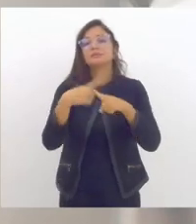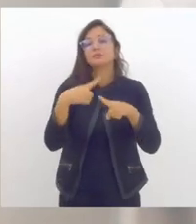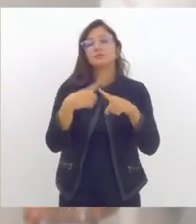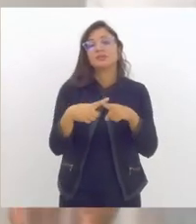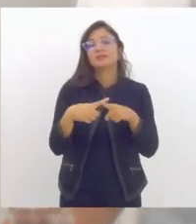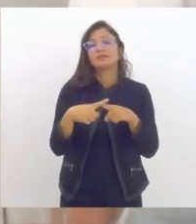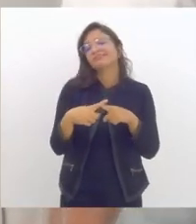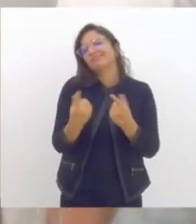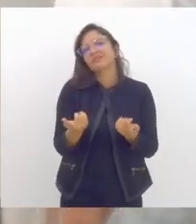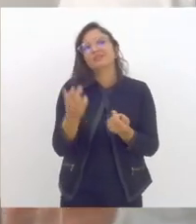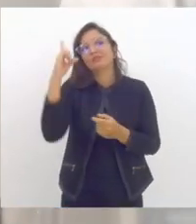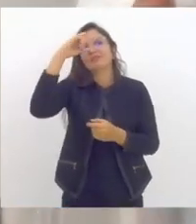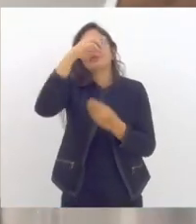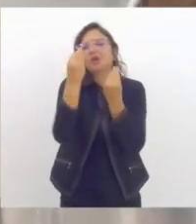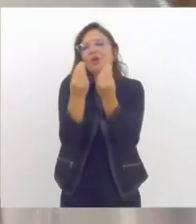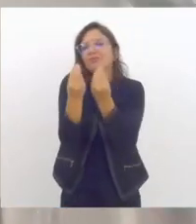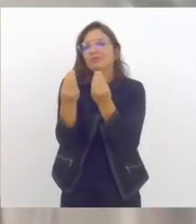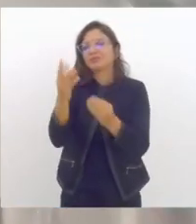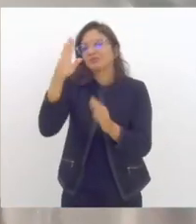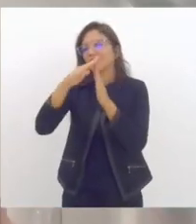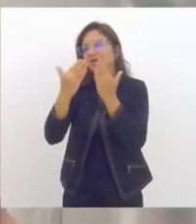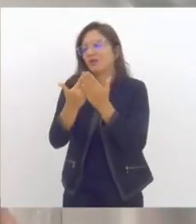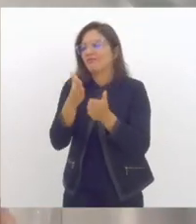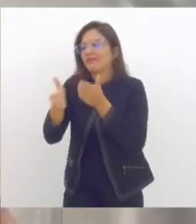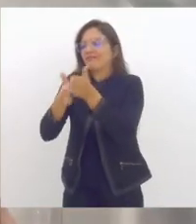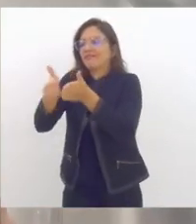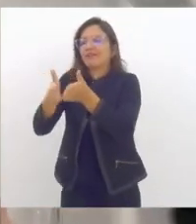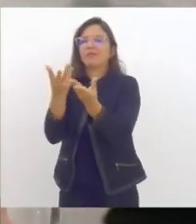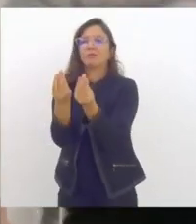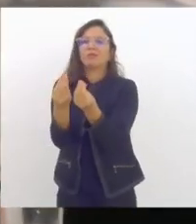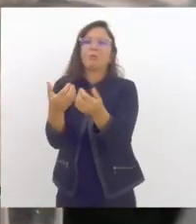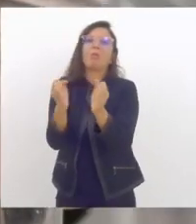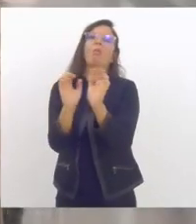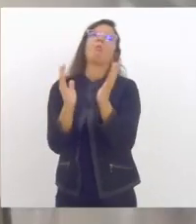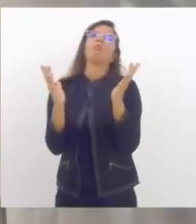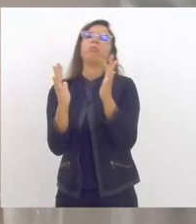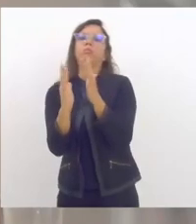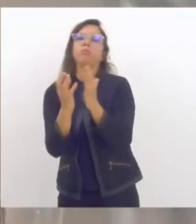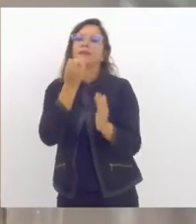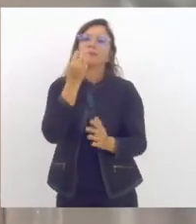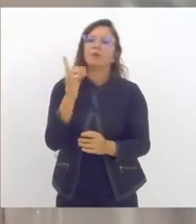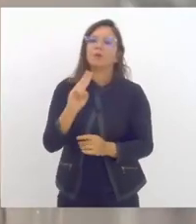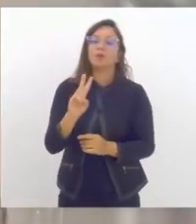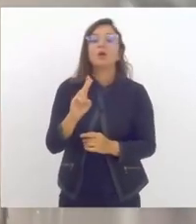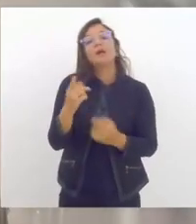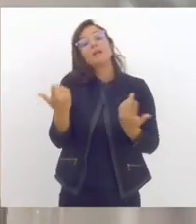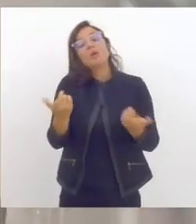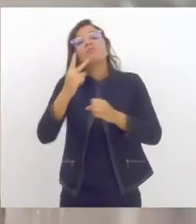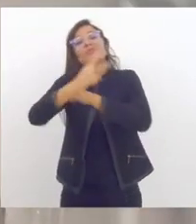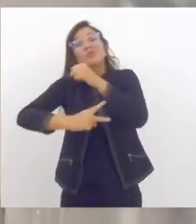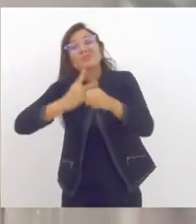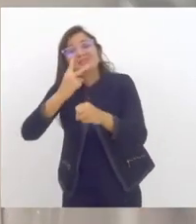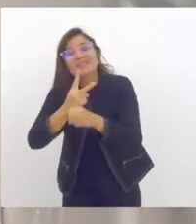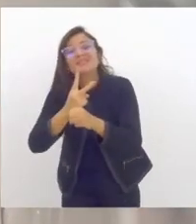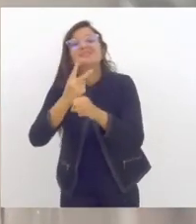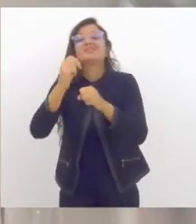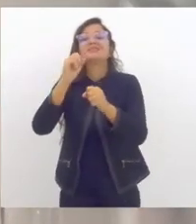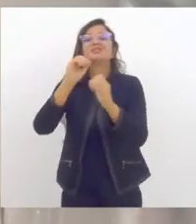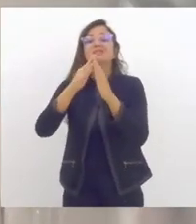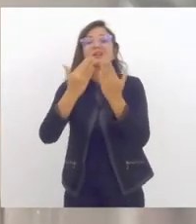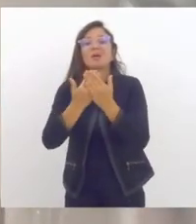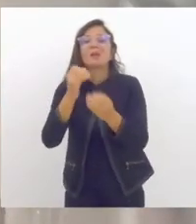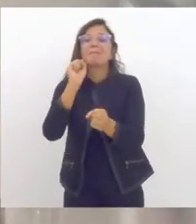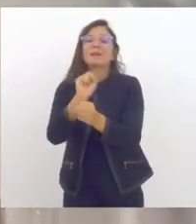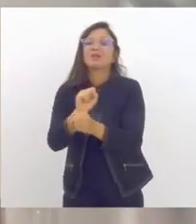as atividades presenciais durante quase dois anos, buscando evitar que o cenário da pandemia